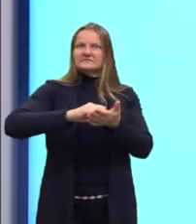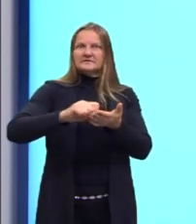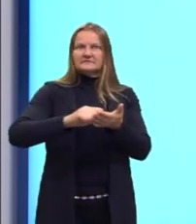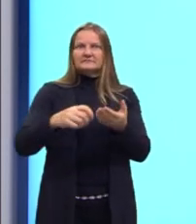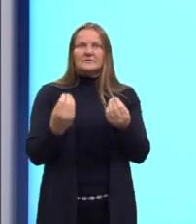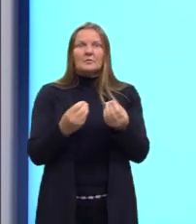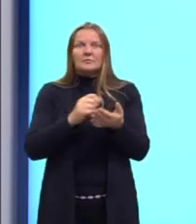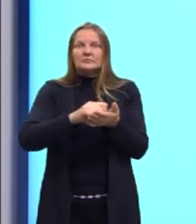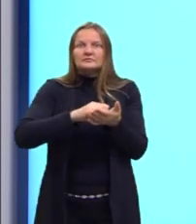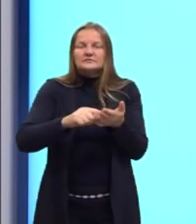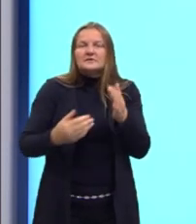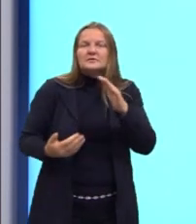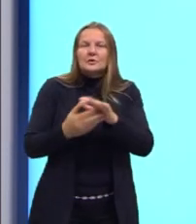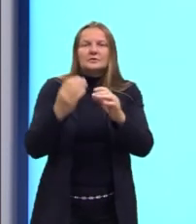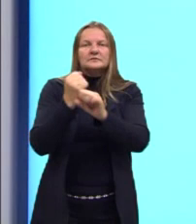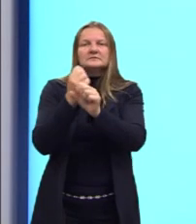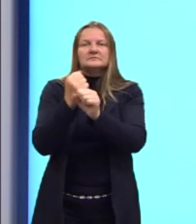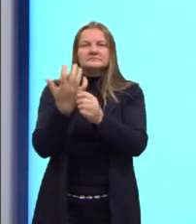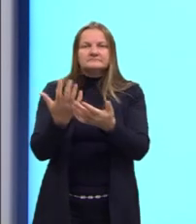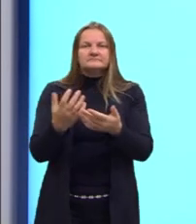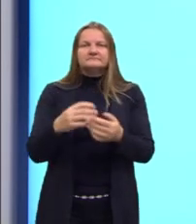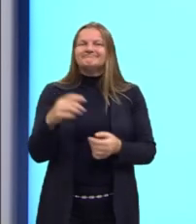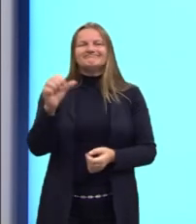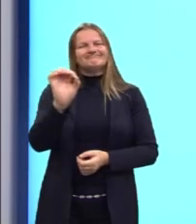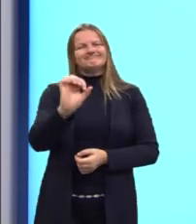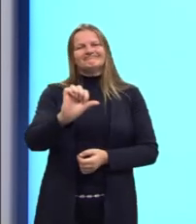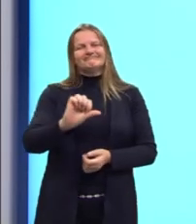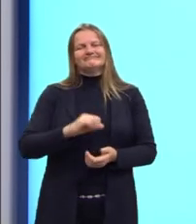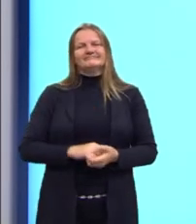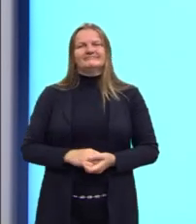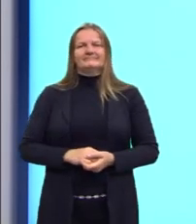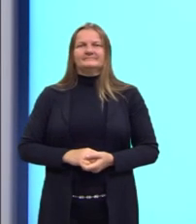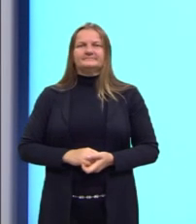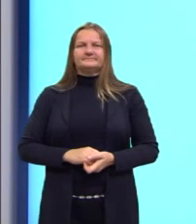Como pode ela atingir a nota máxima na competência 3?